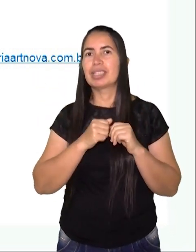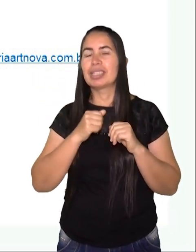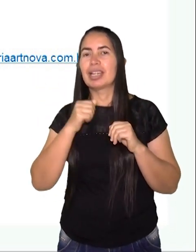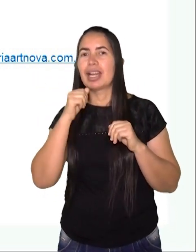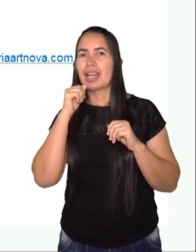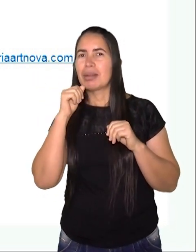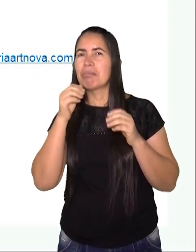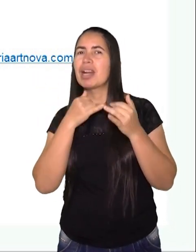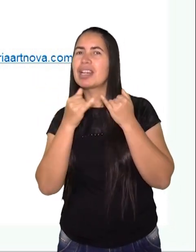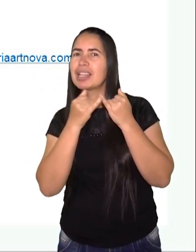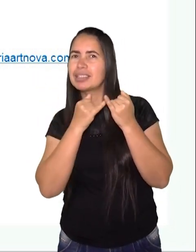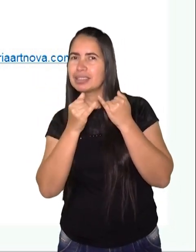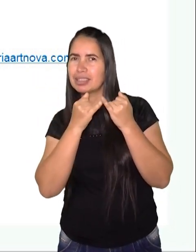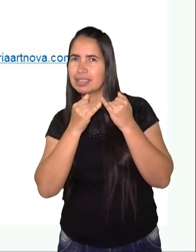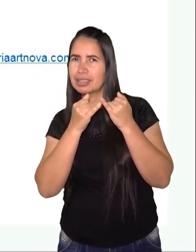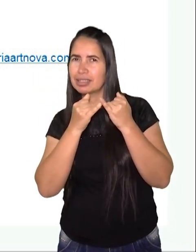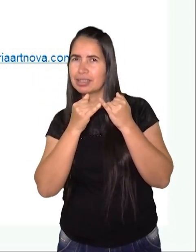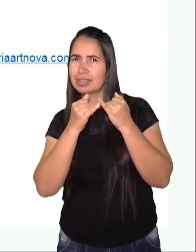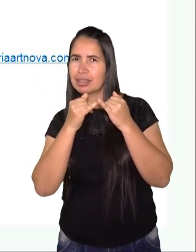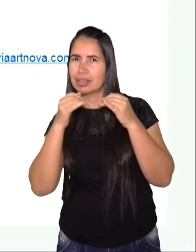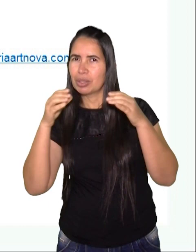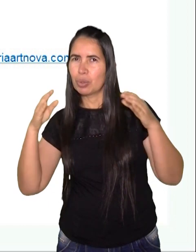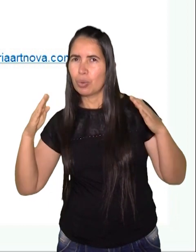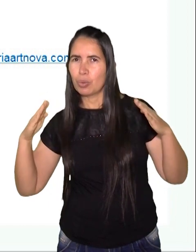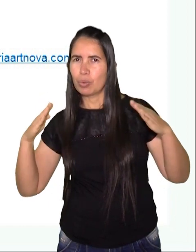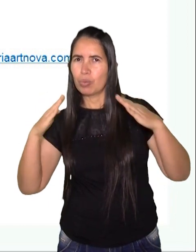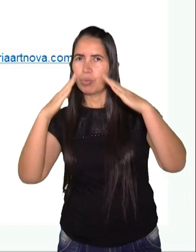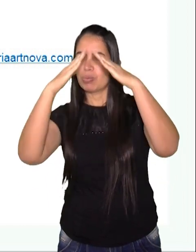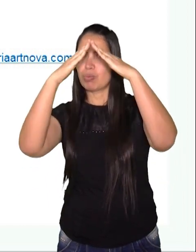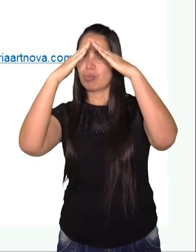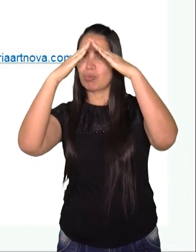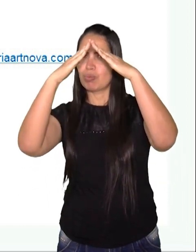Ó, ela parece com a pirâmide. Será?